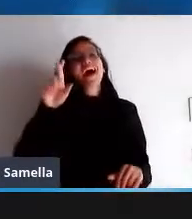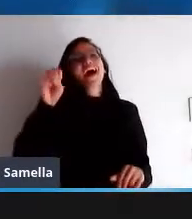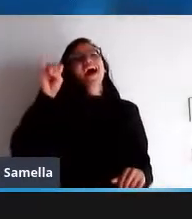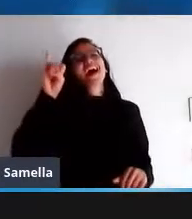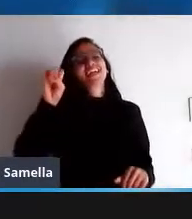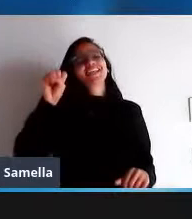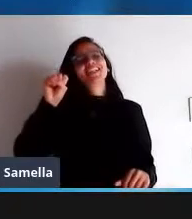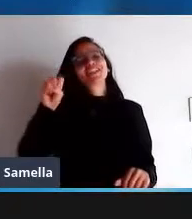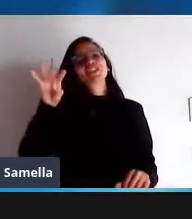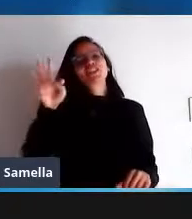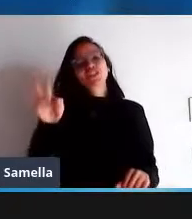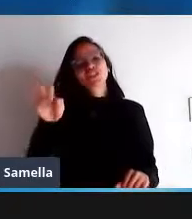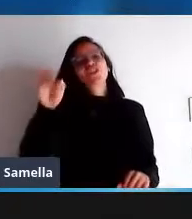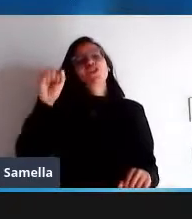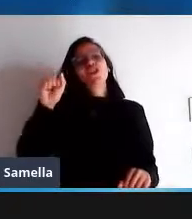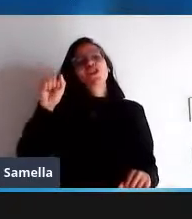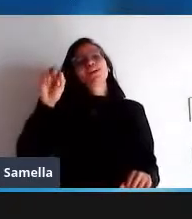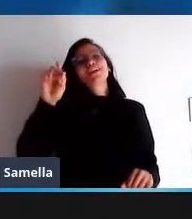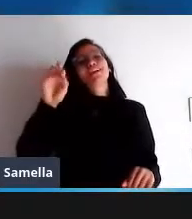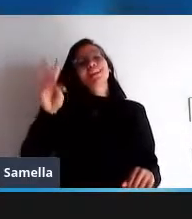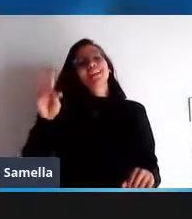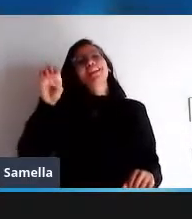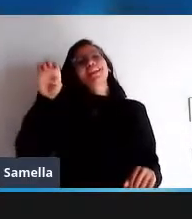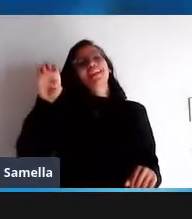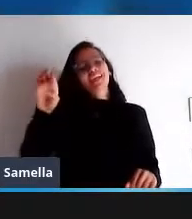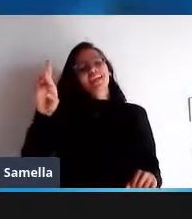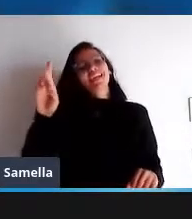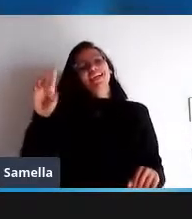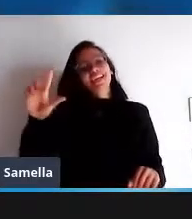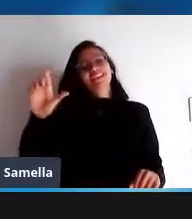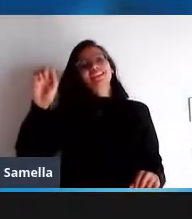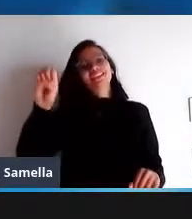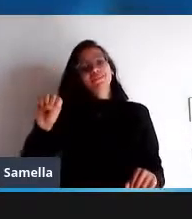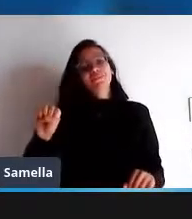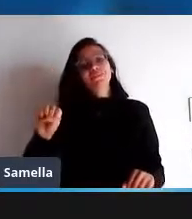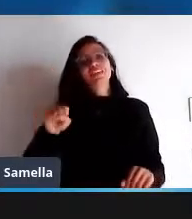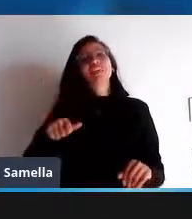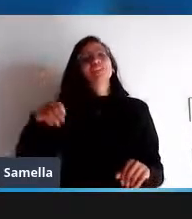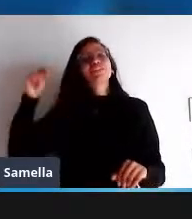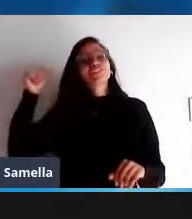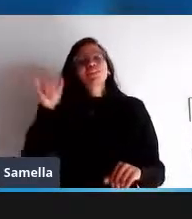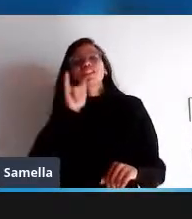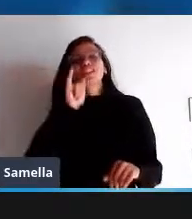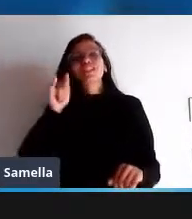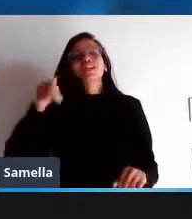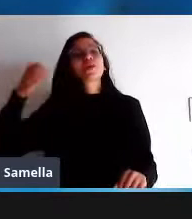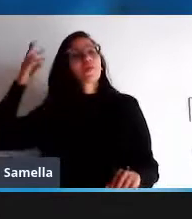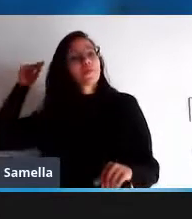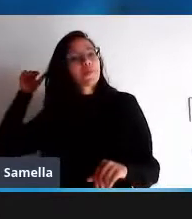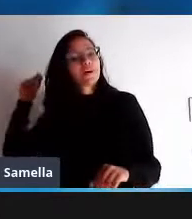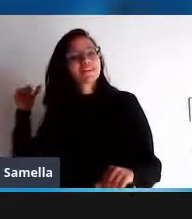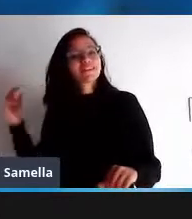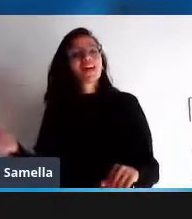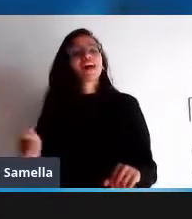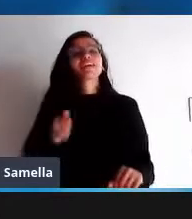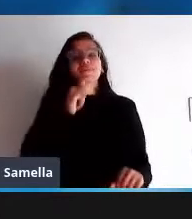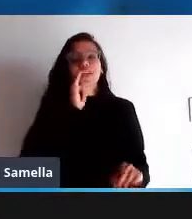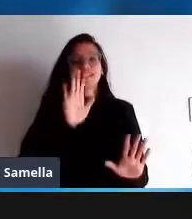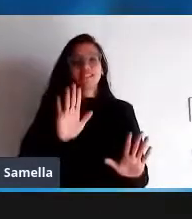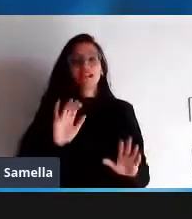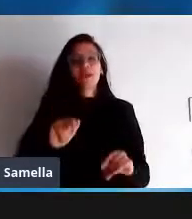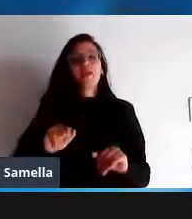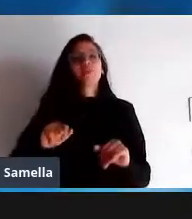isso realmente é algo que dentro do contexto ainda da evolução